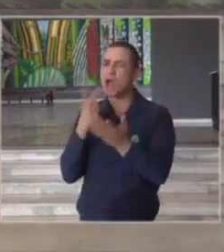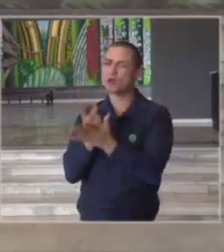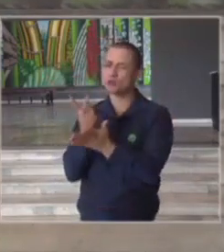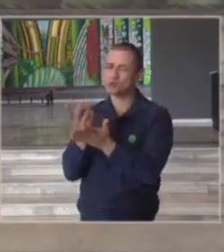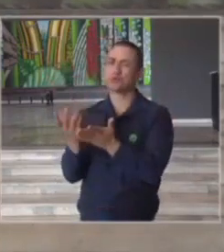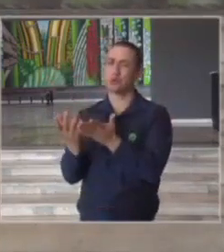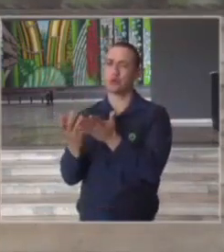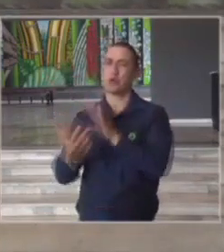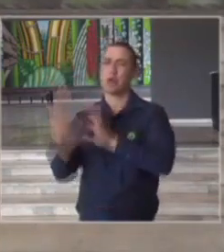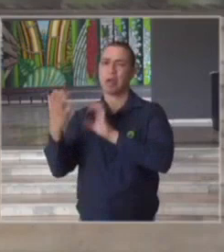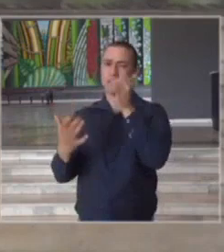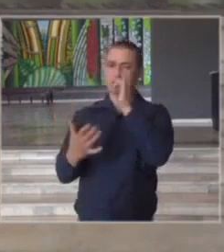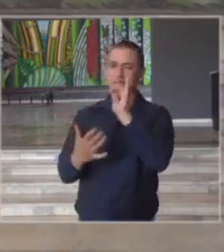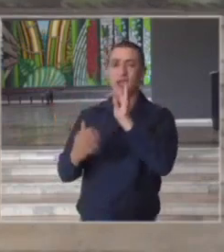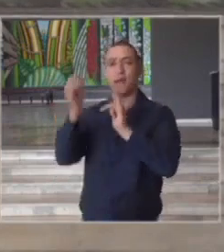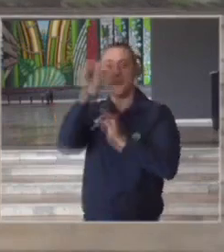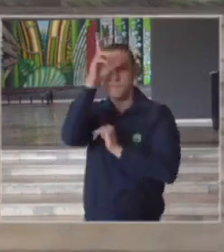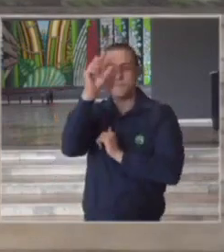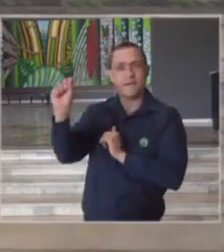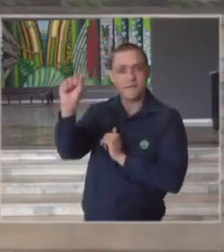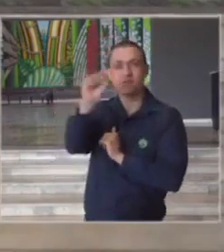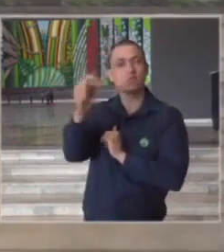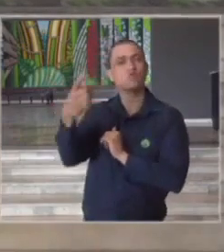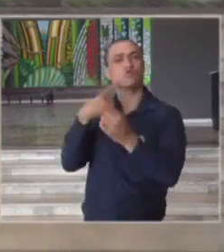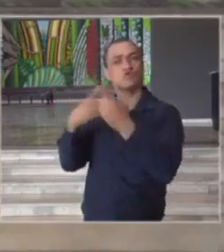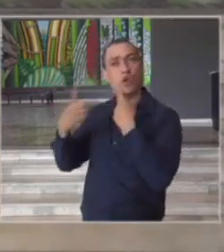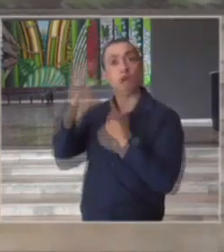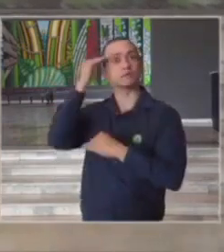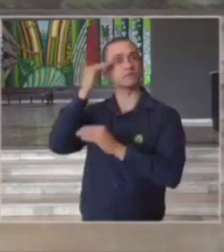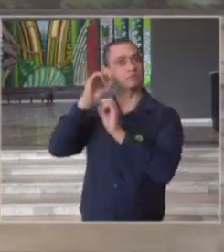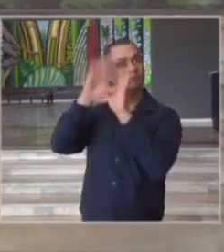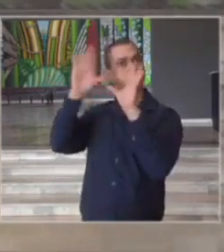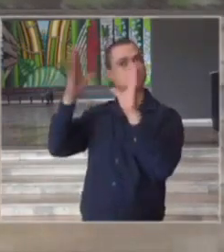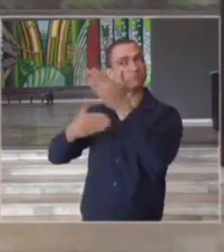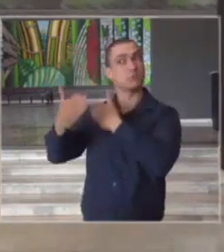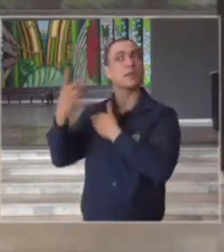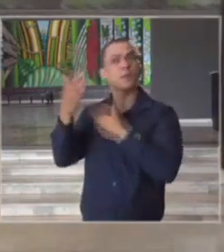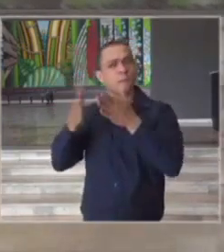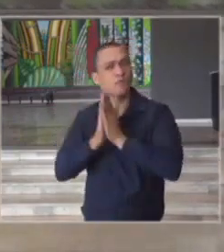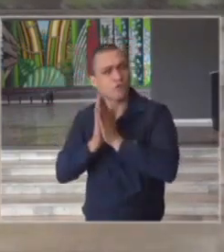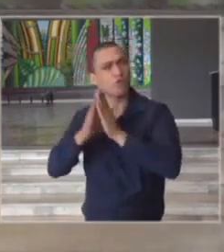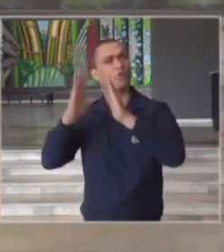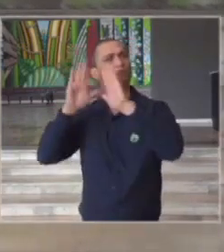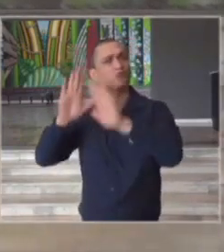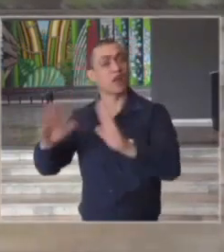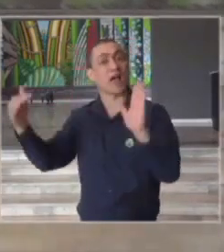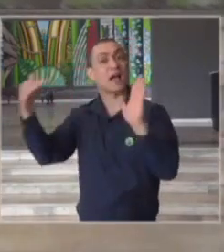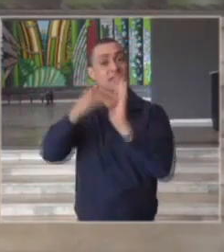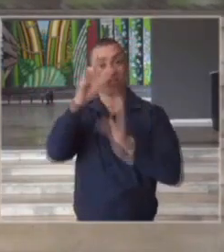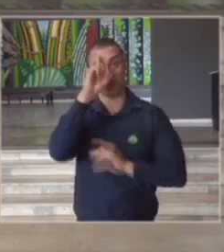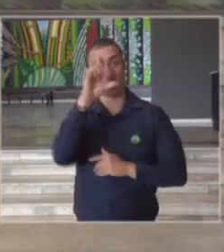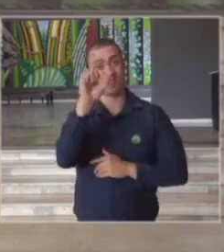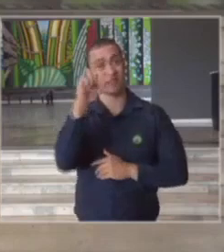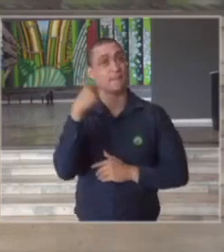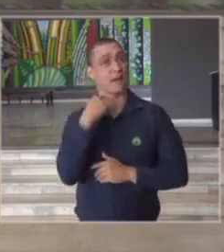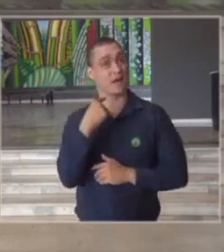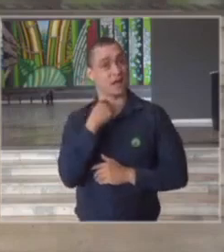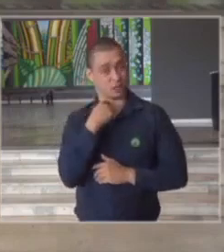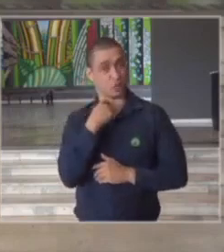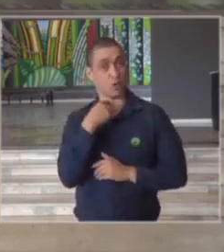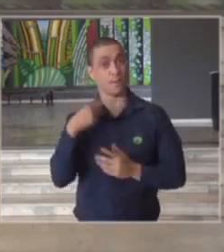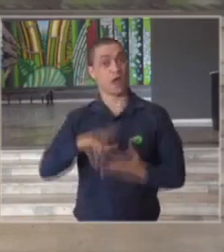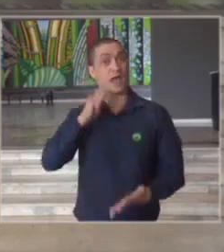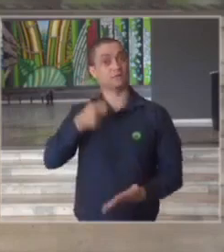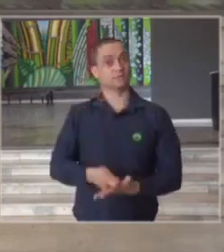entendimento com os prefeitos e prefeitas para que mantenham a quarentena até o dia 10 de maio que é uma